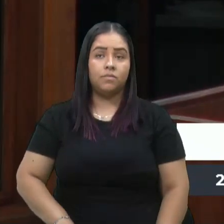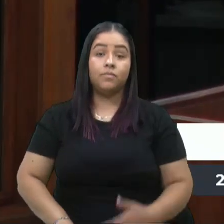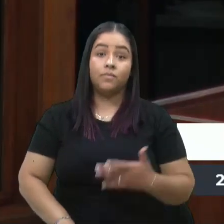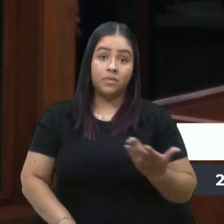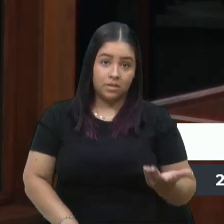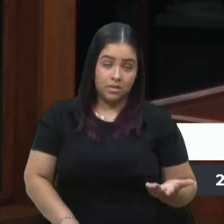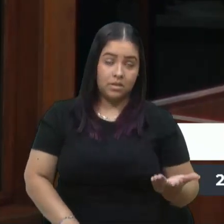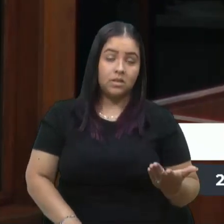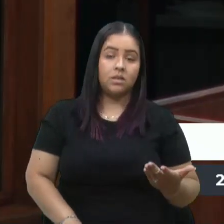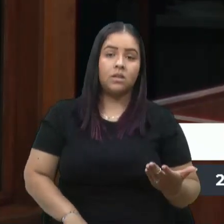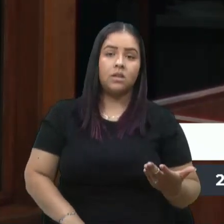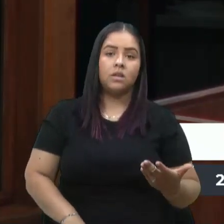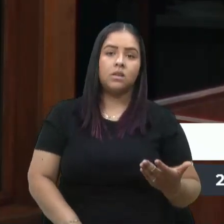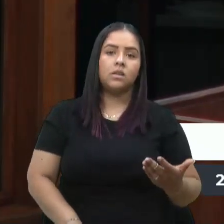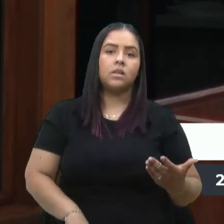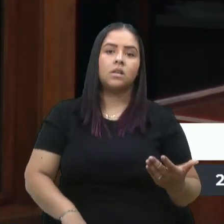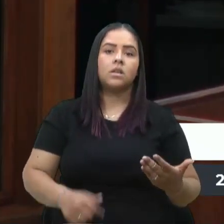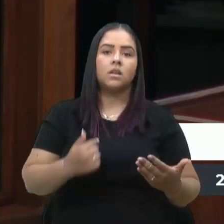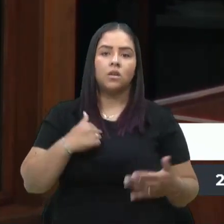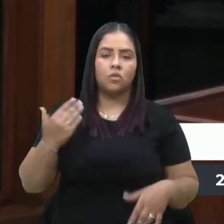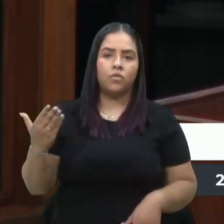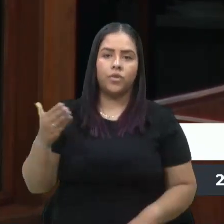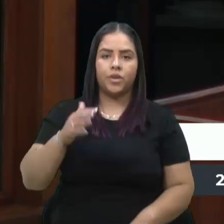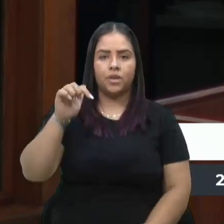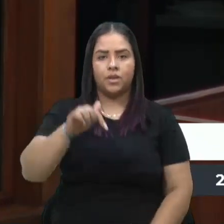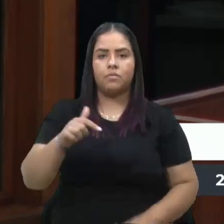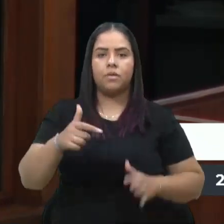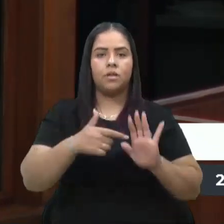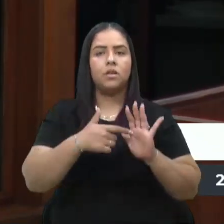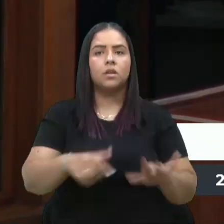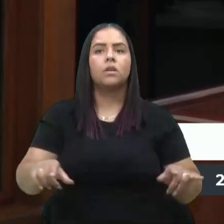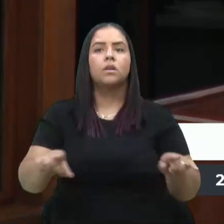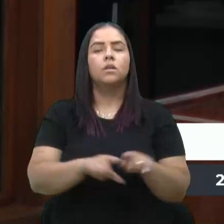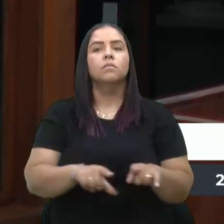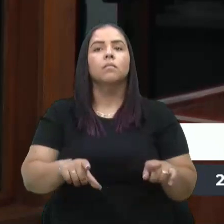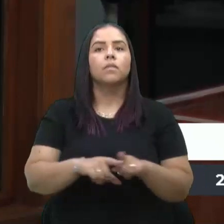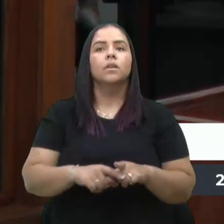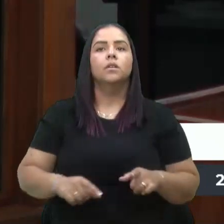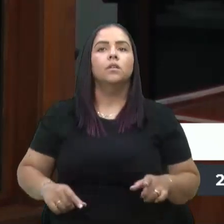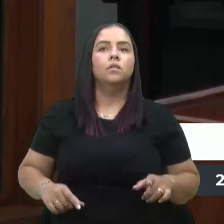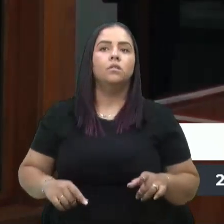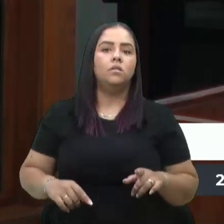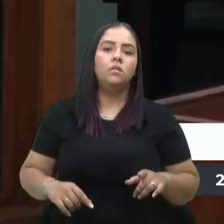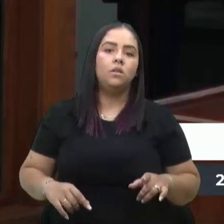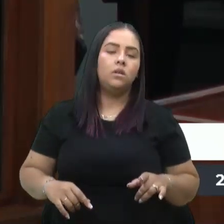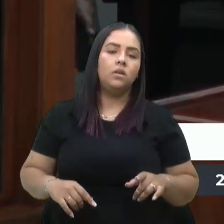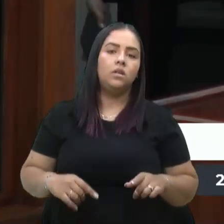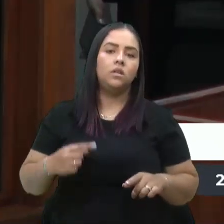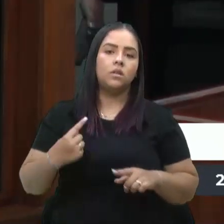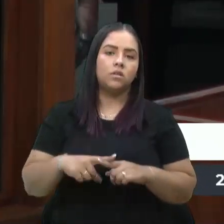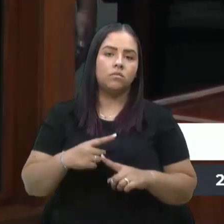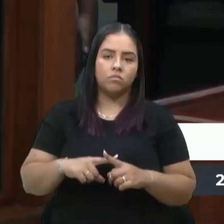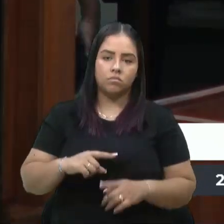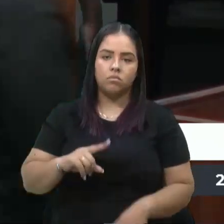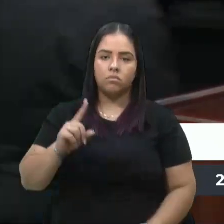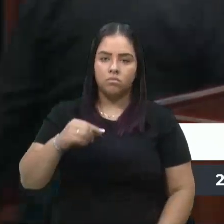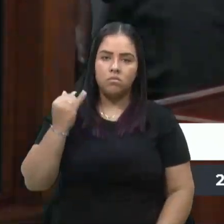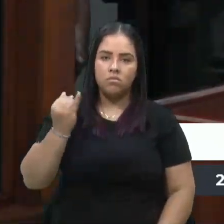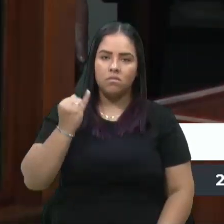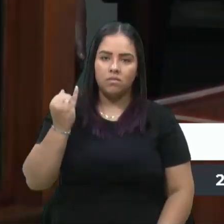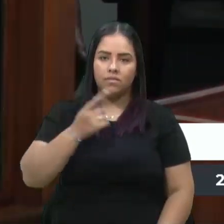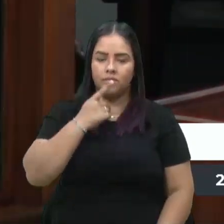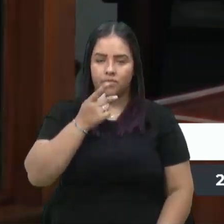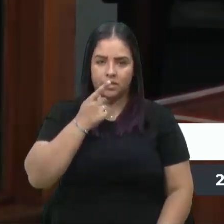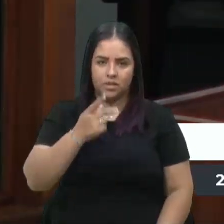Então, eu fiz questão, vereador Fontenal, de vir aqui apresentar também esse outro lado, porque eu acho que o debate é extremamente salutar e importante.